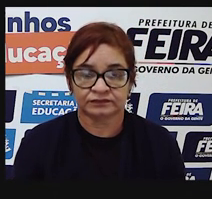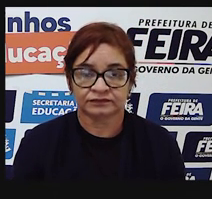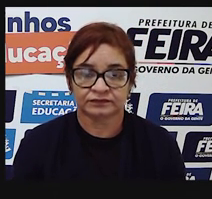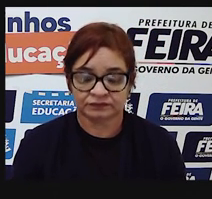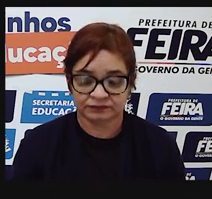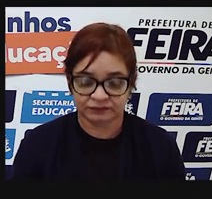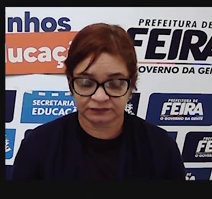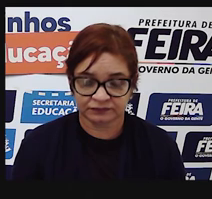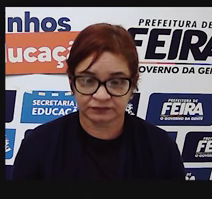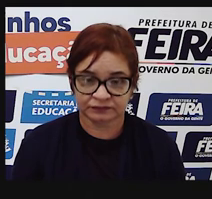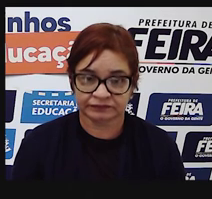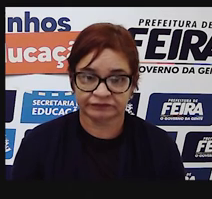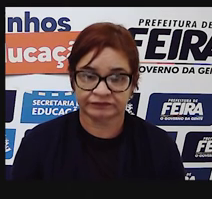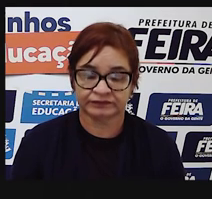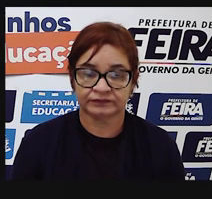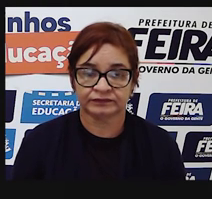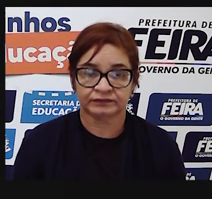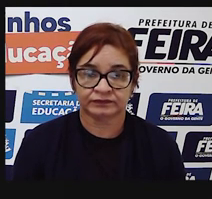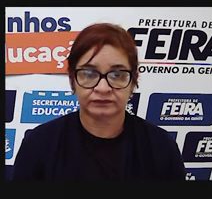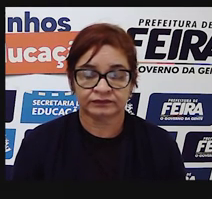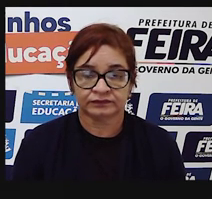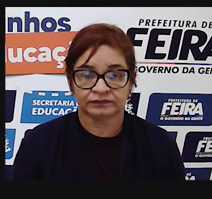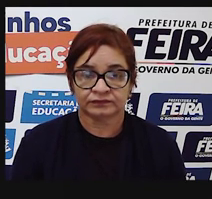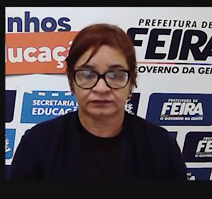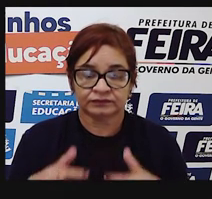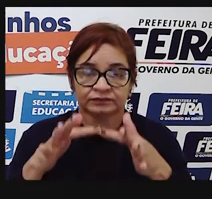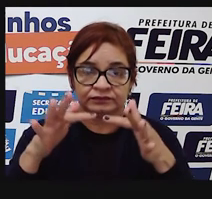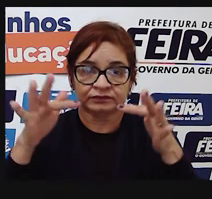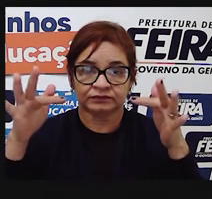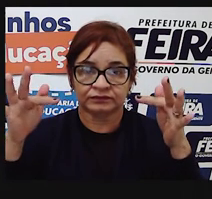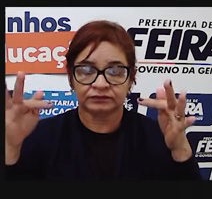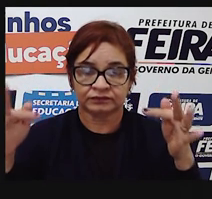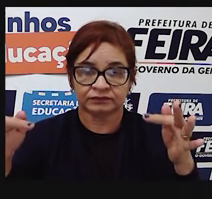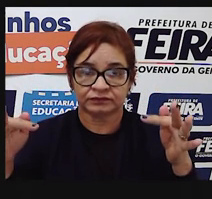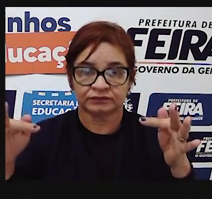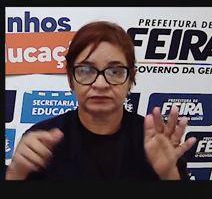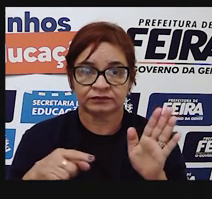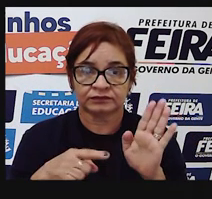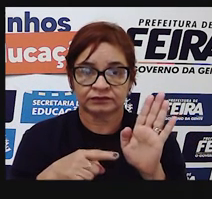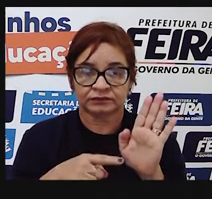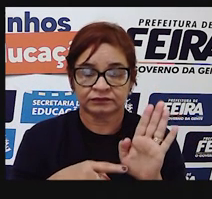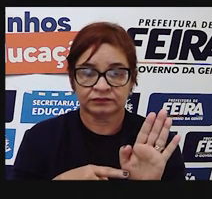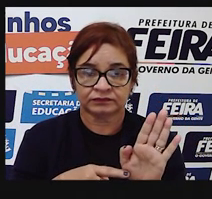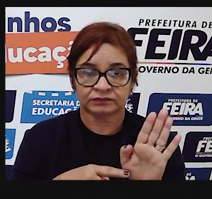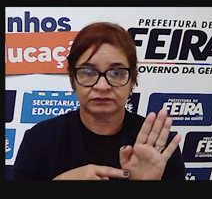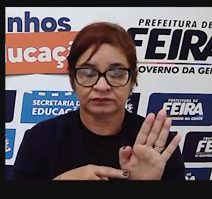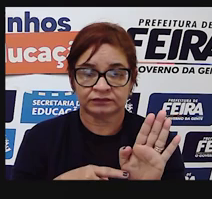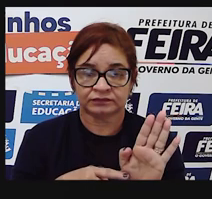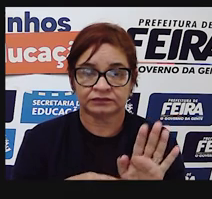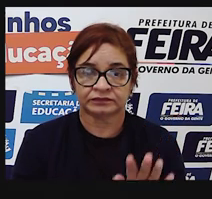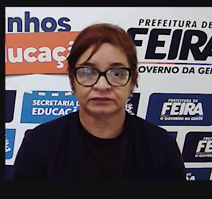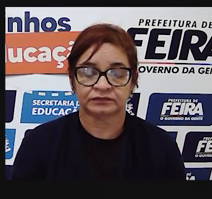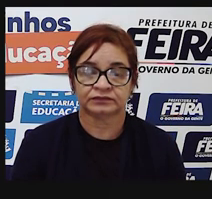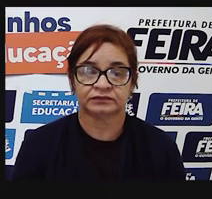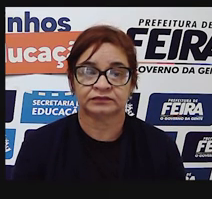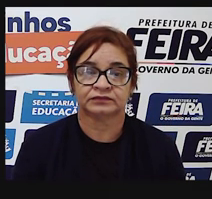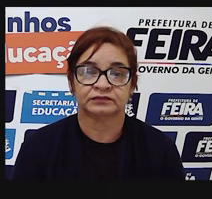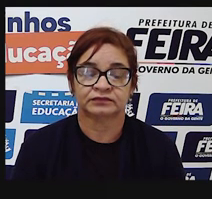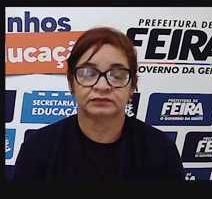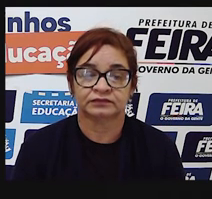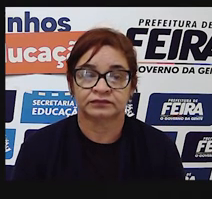Contanto que ela seja uma frase que denote algo certo. Correto.